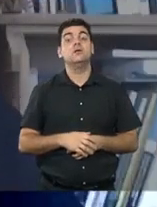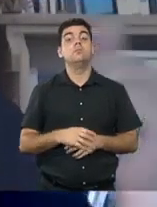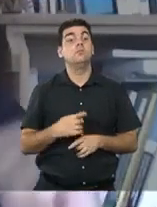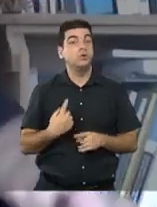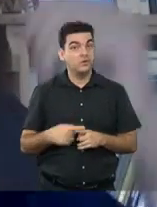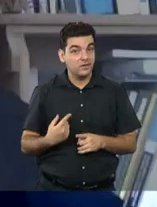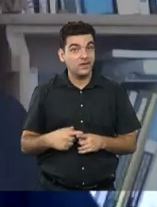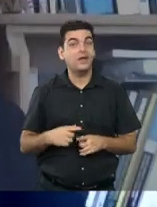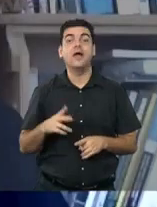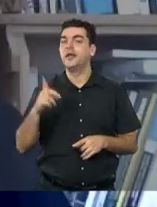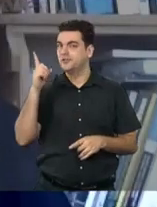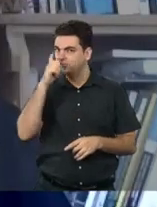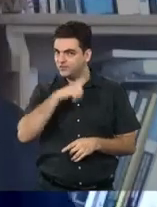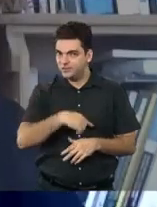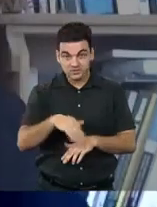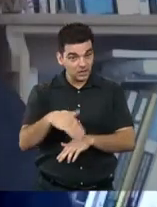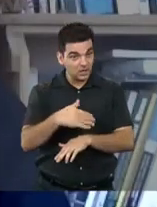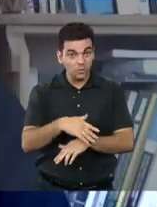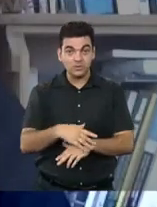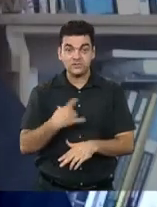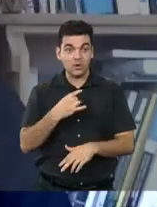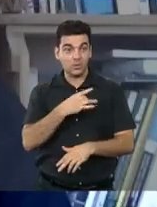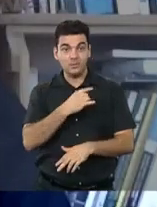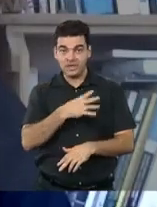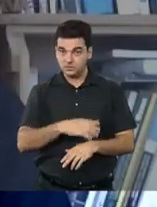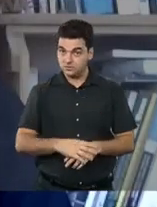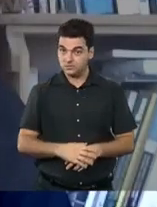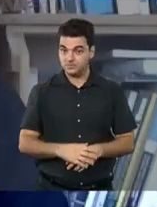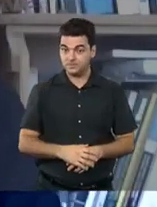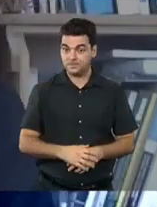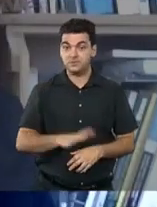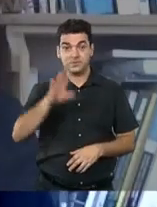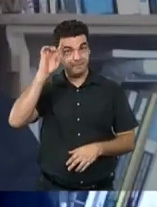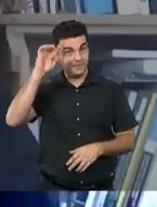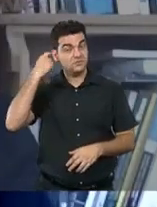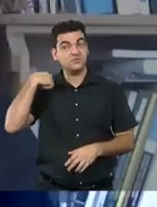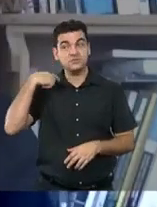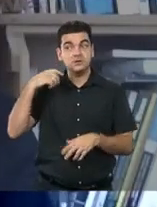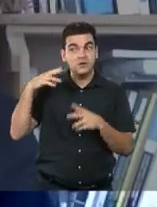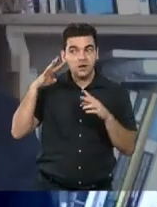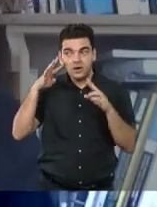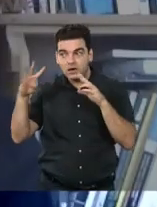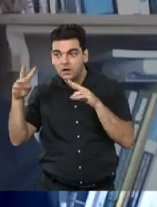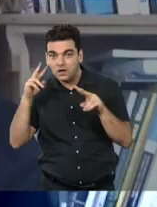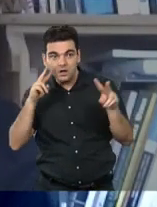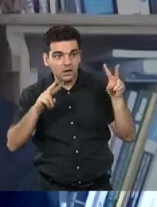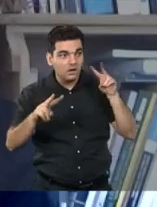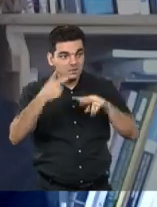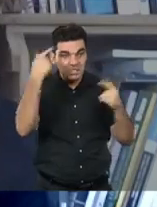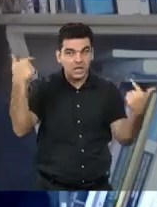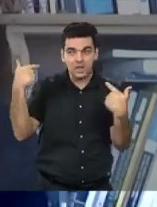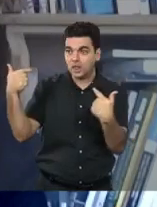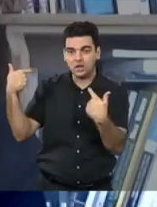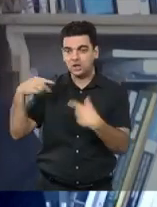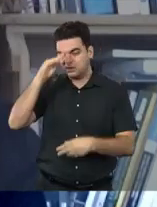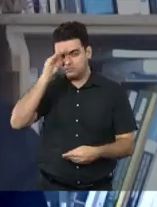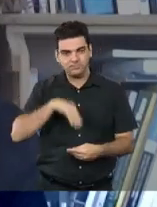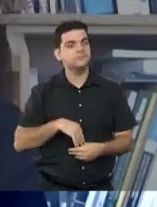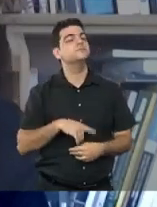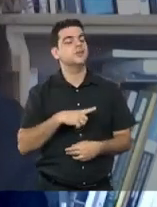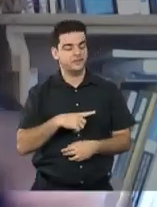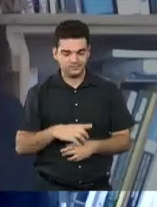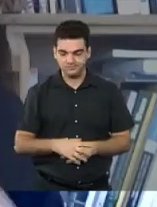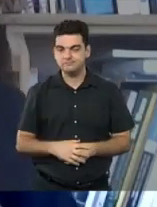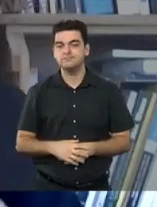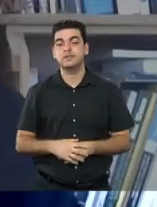violência que nós recebemos para sair daqui até a padaria. Então, se eu fosse abrir os ouvidos para a quantidade de ódio que eu recebo, eu não saíram de casa.